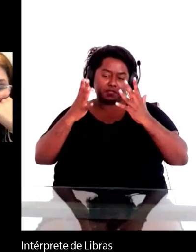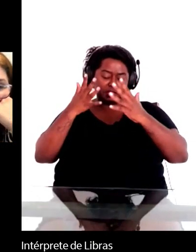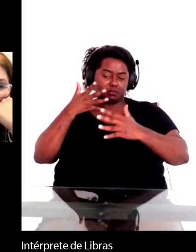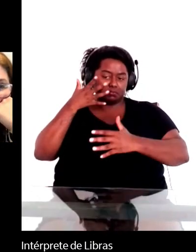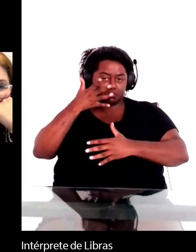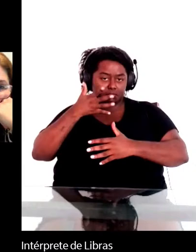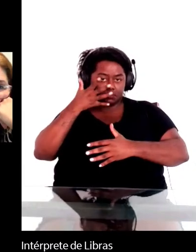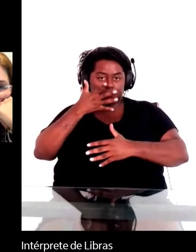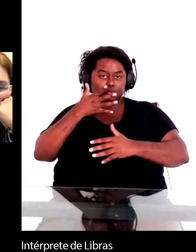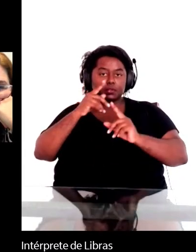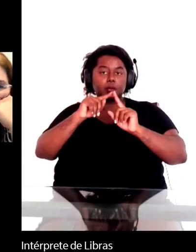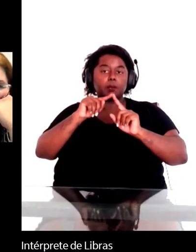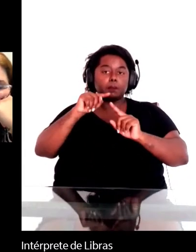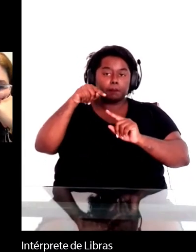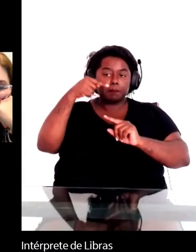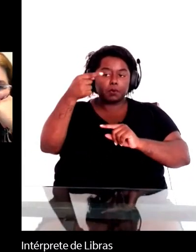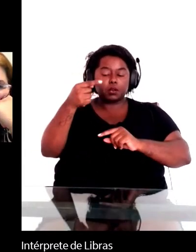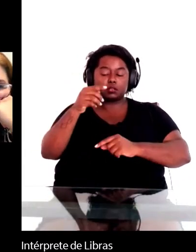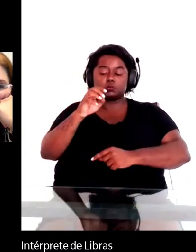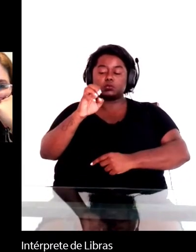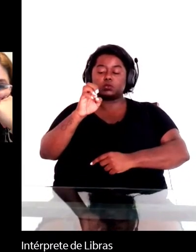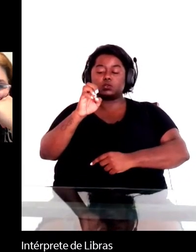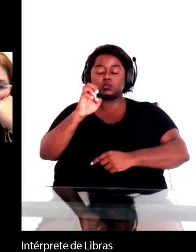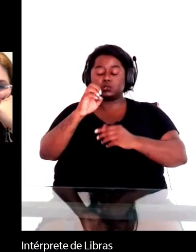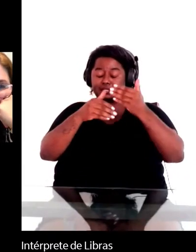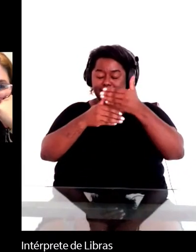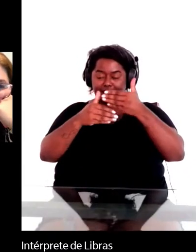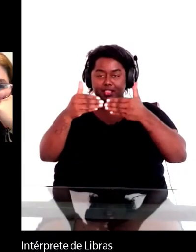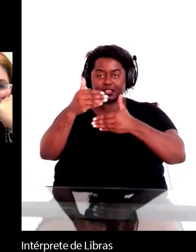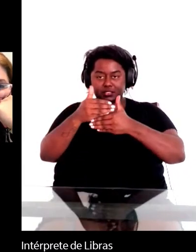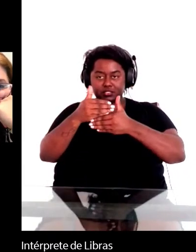próximo ensaio, no próximo slide,